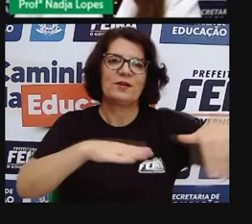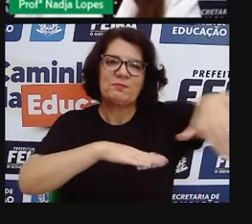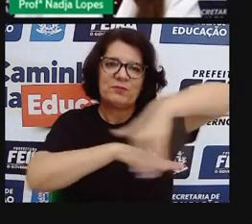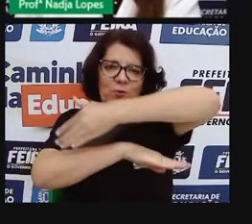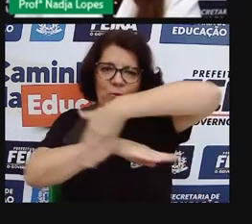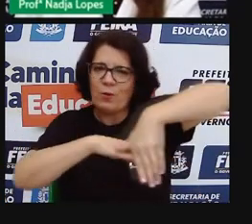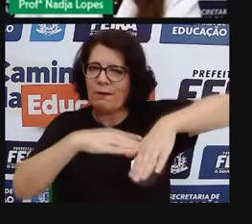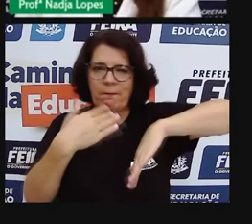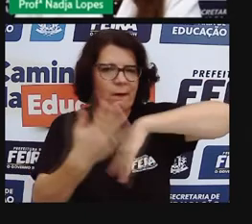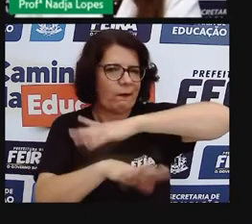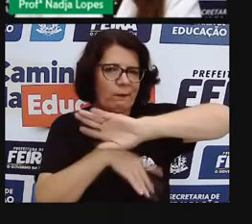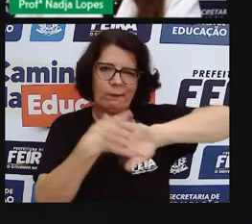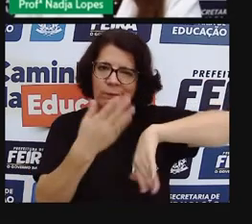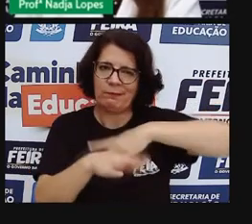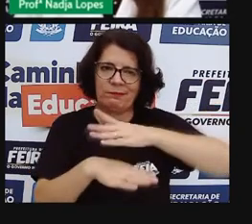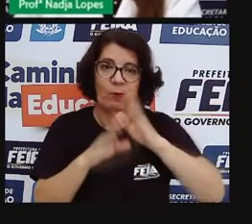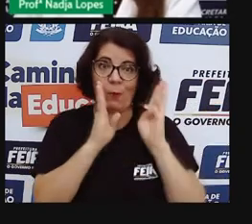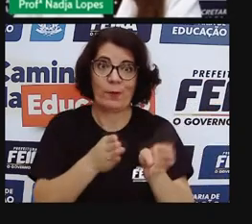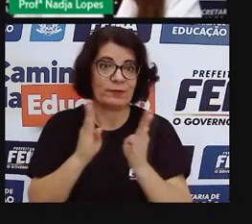desorganizadas, aglomeradas.